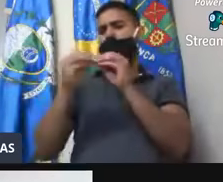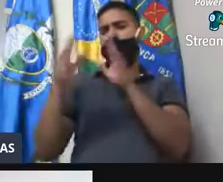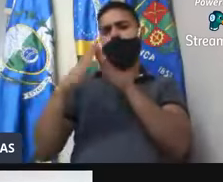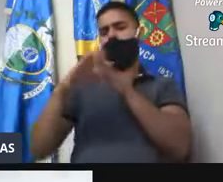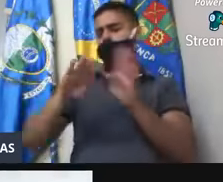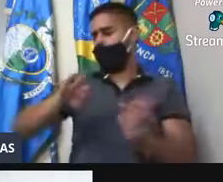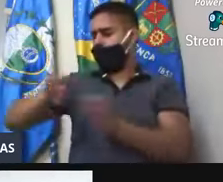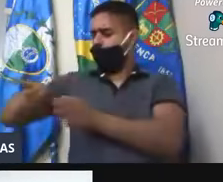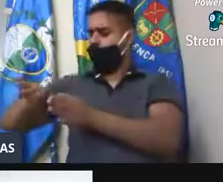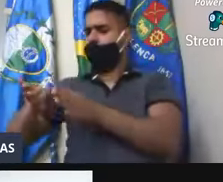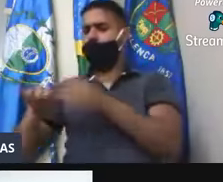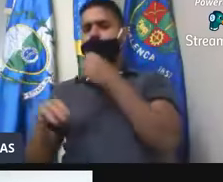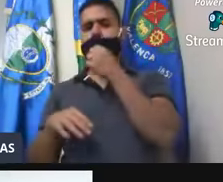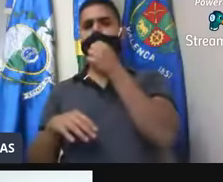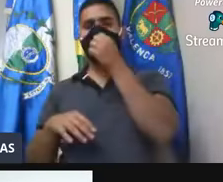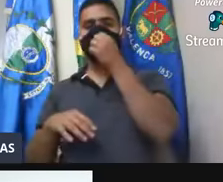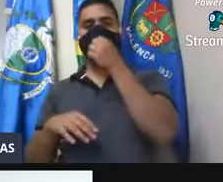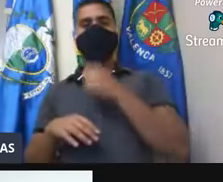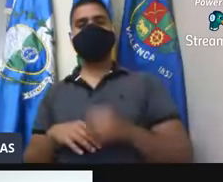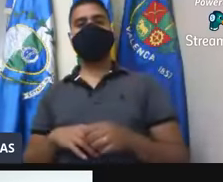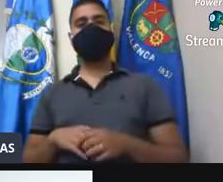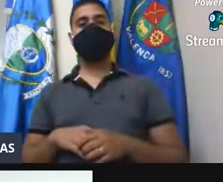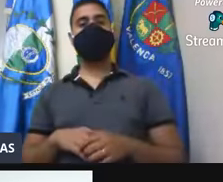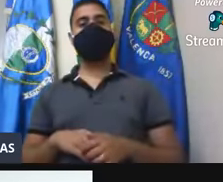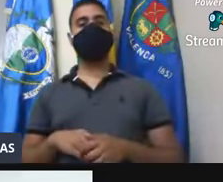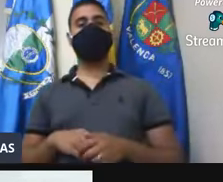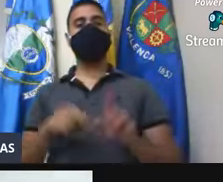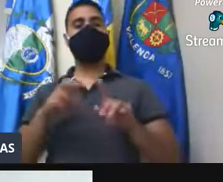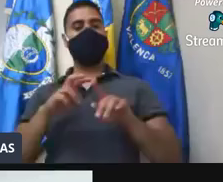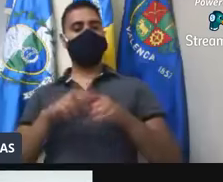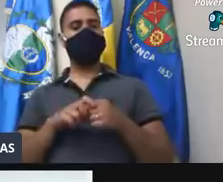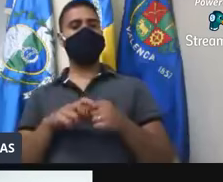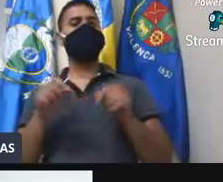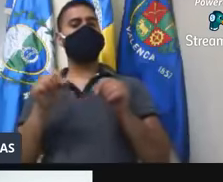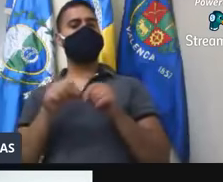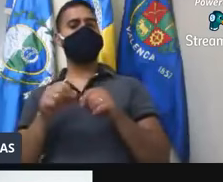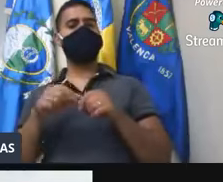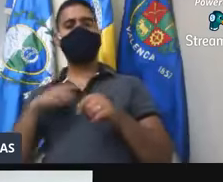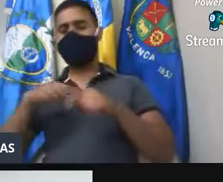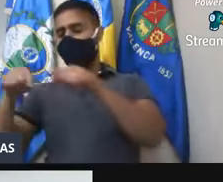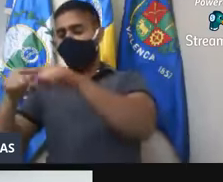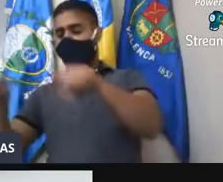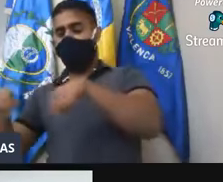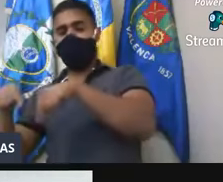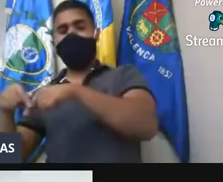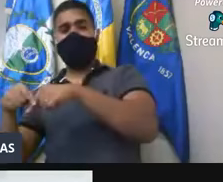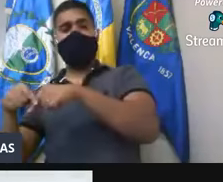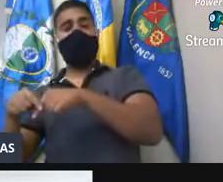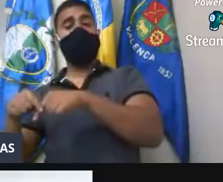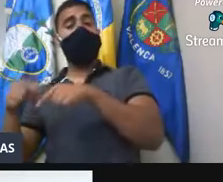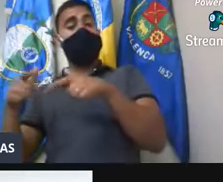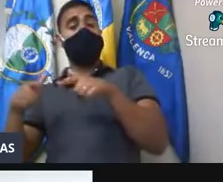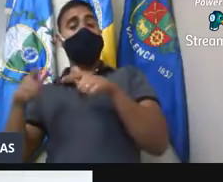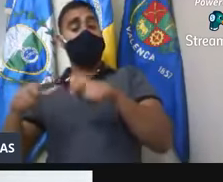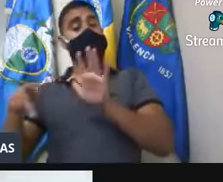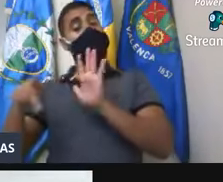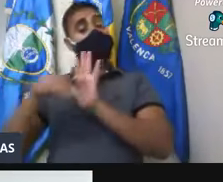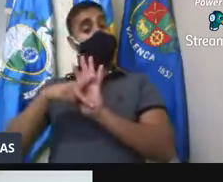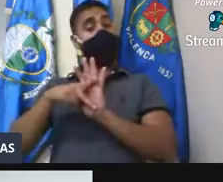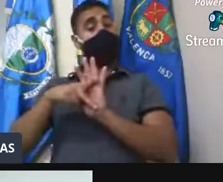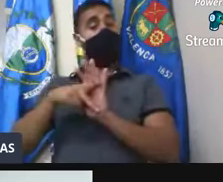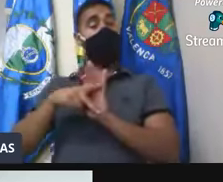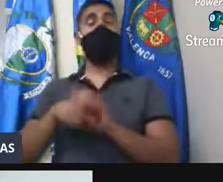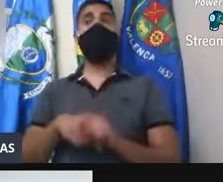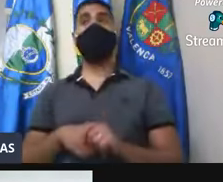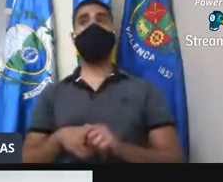rua, como já tem aquela precária, então a gente, as pessoas não gostam muito de caçamba próxima às casas, mas isso também é uma reivindicação